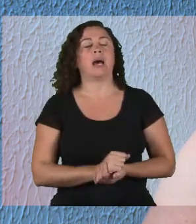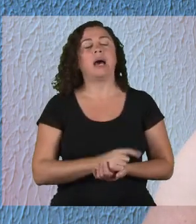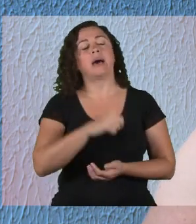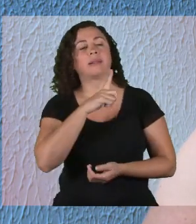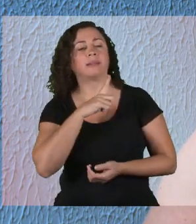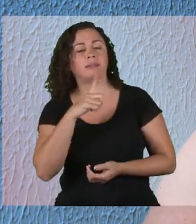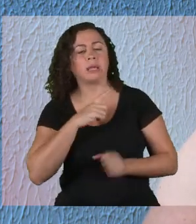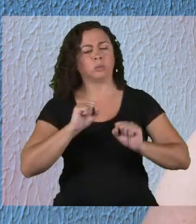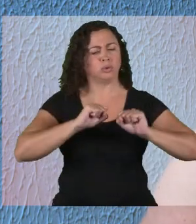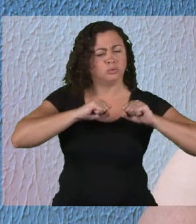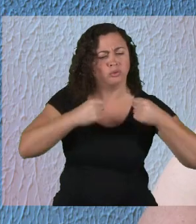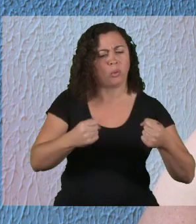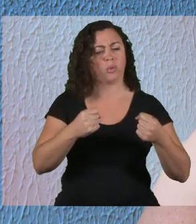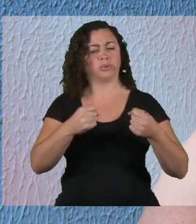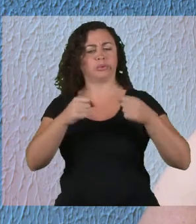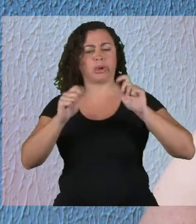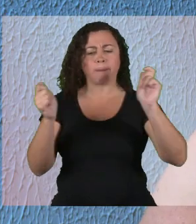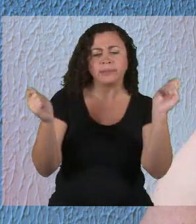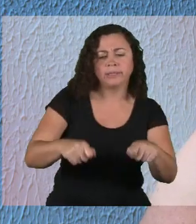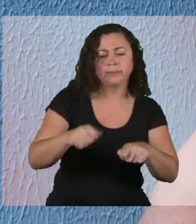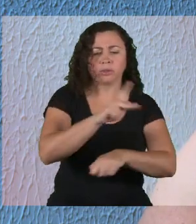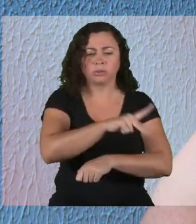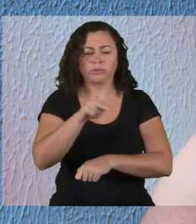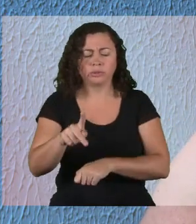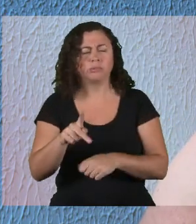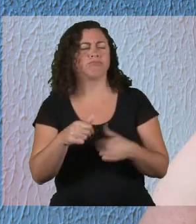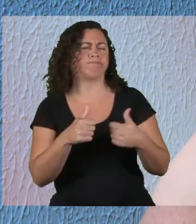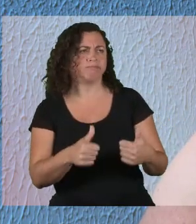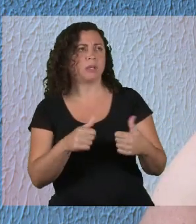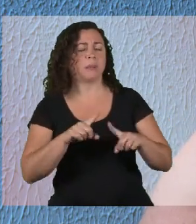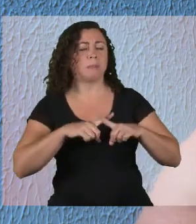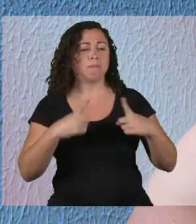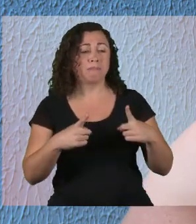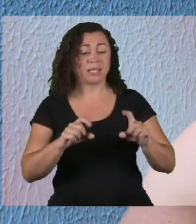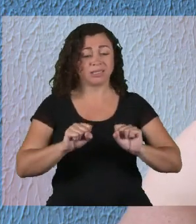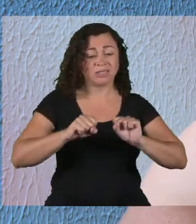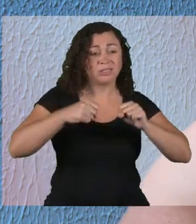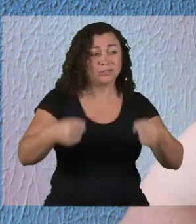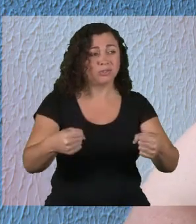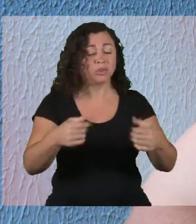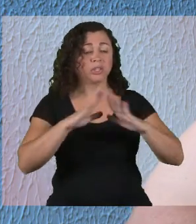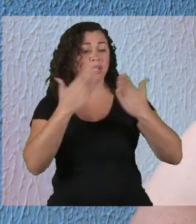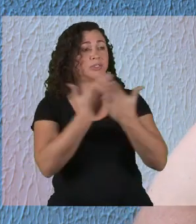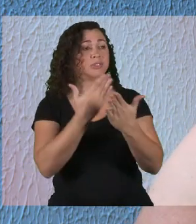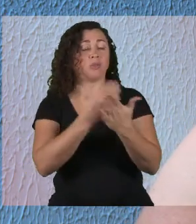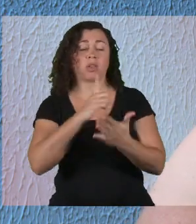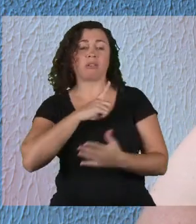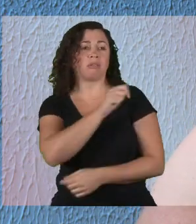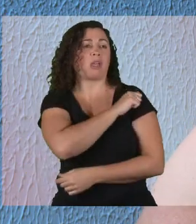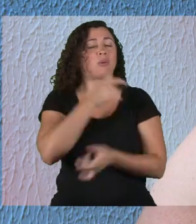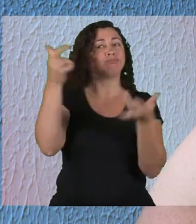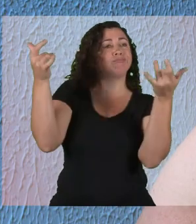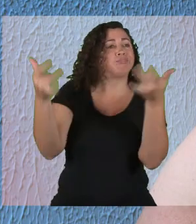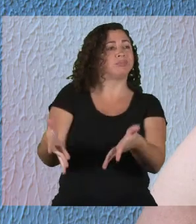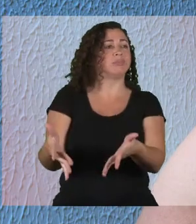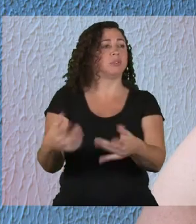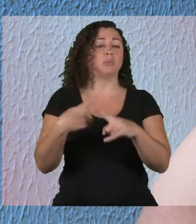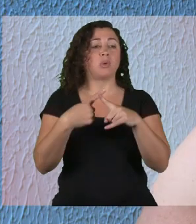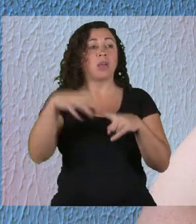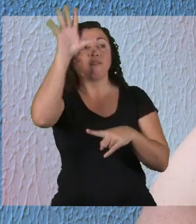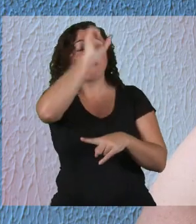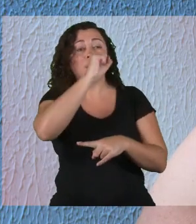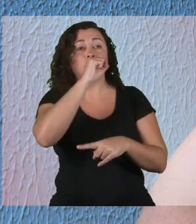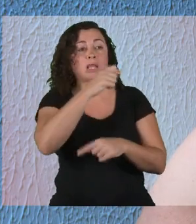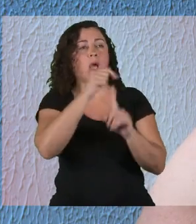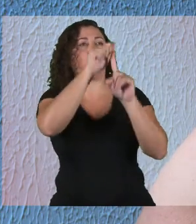Pedro, olha, há um esforço de formação, mas esse esforço de formação, as crianças já estão lá. Quando não se aprende uma língua em um